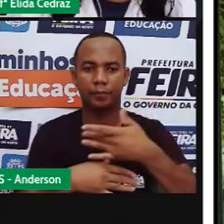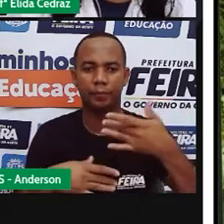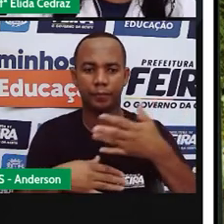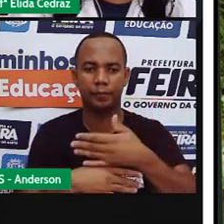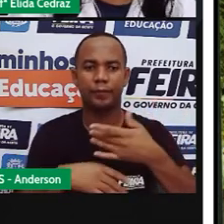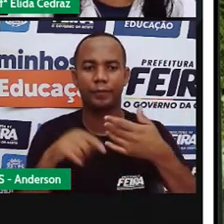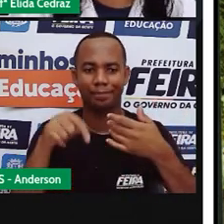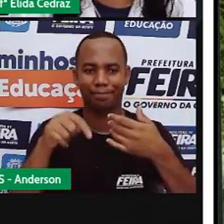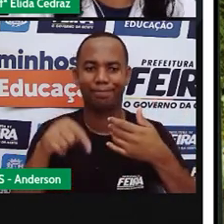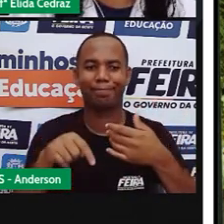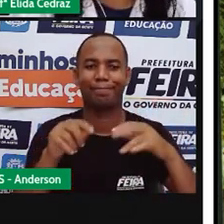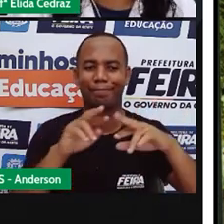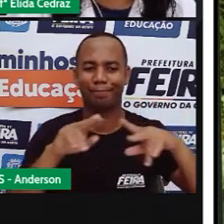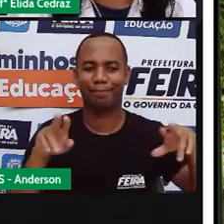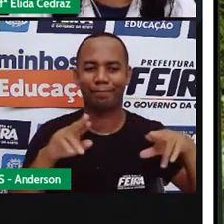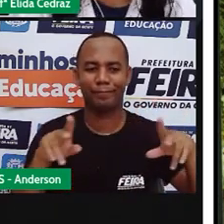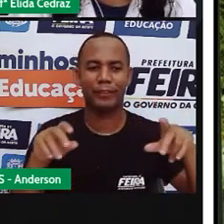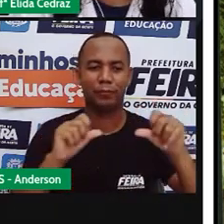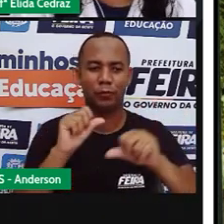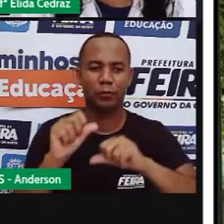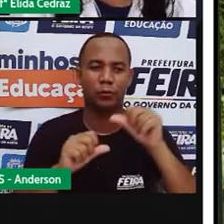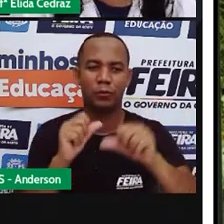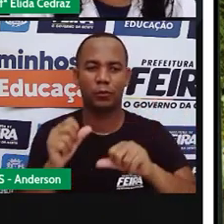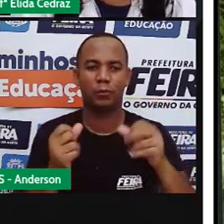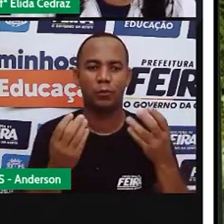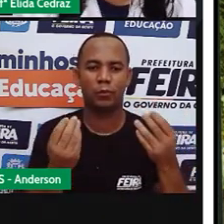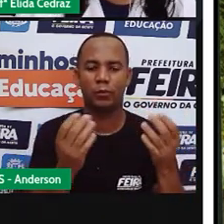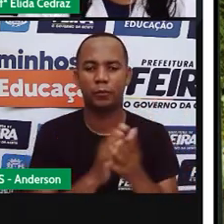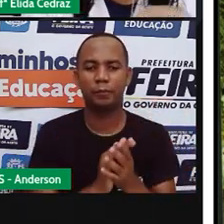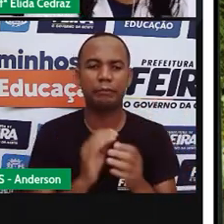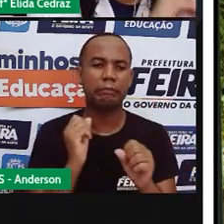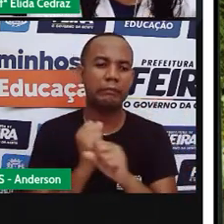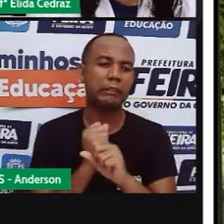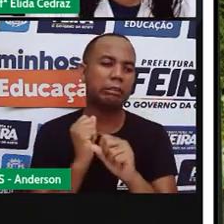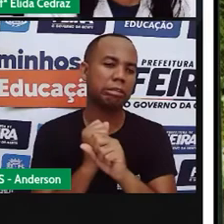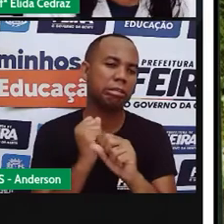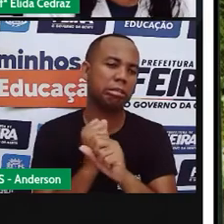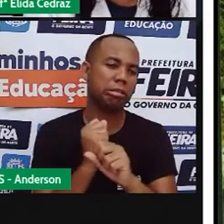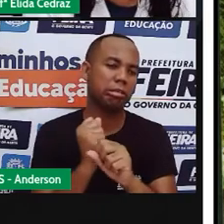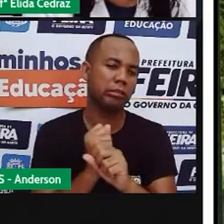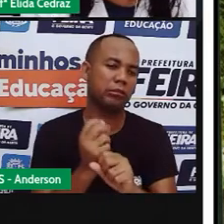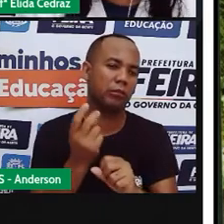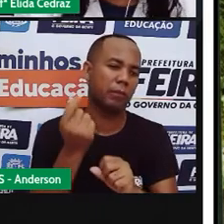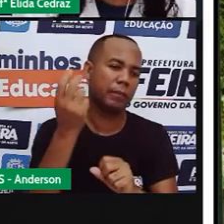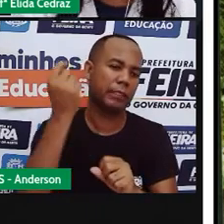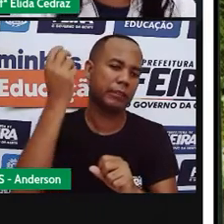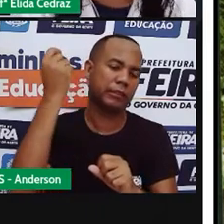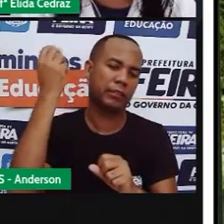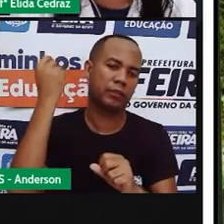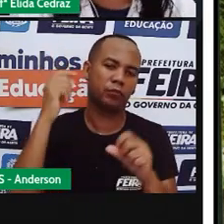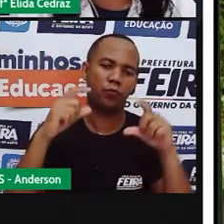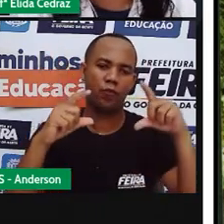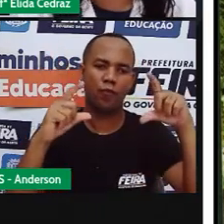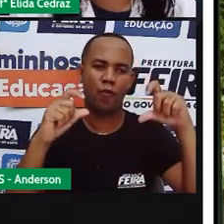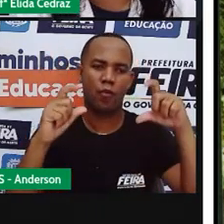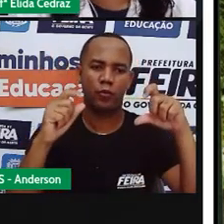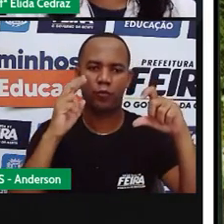Barbosa. O abrigo, esse, é muito antigo. Na época dessa última foto que você viu.